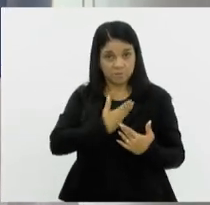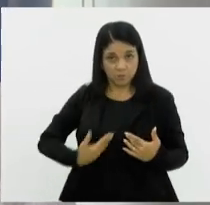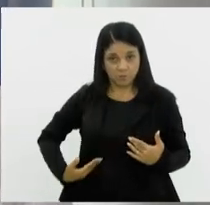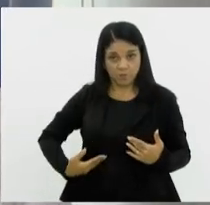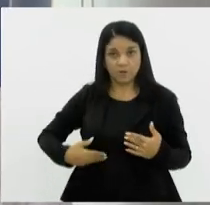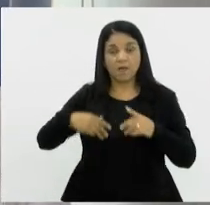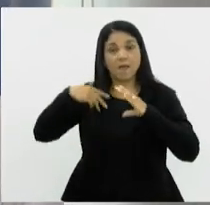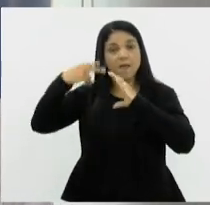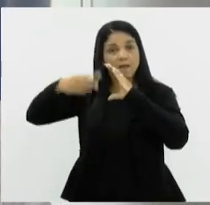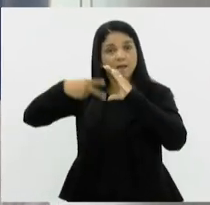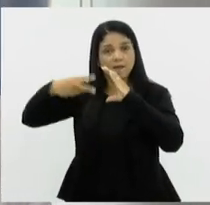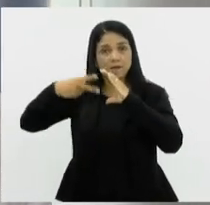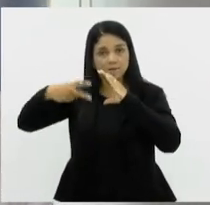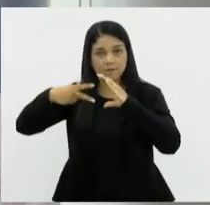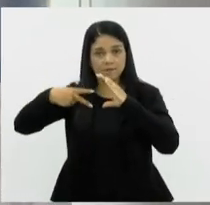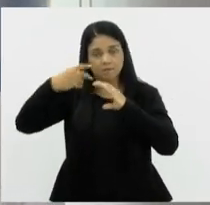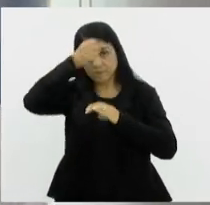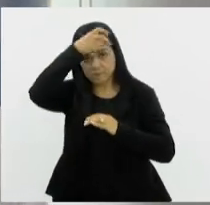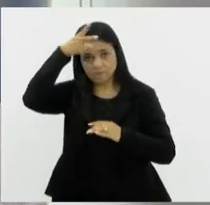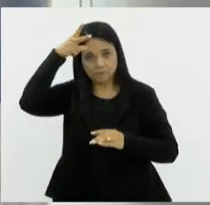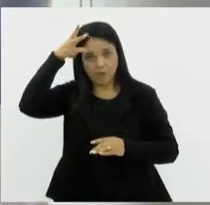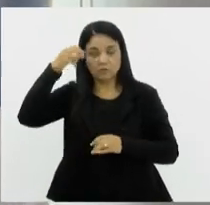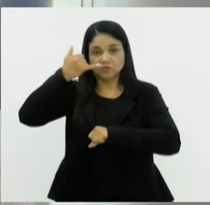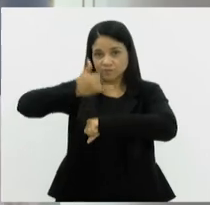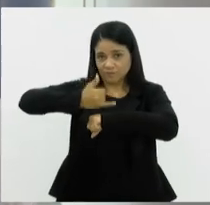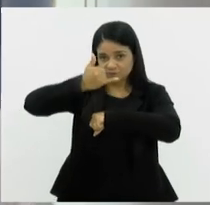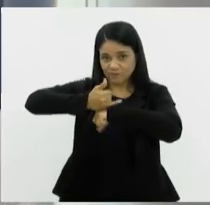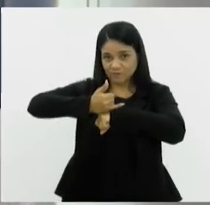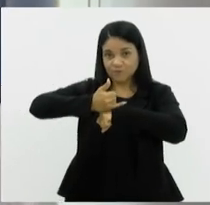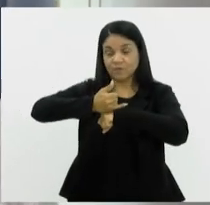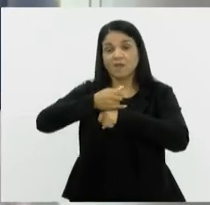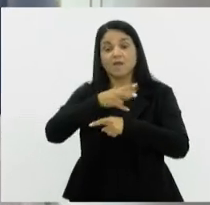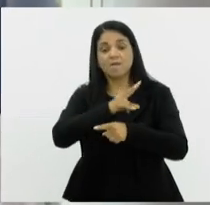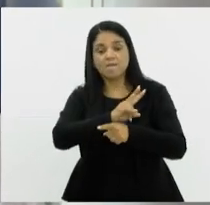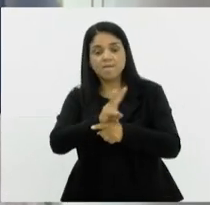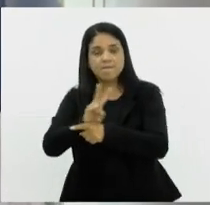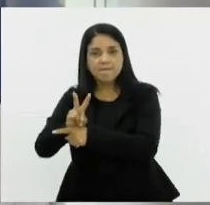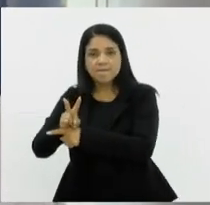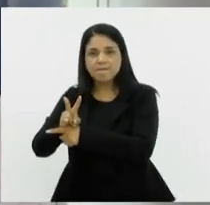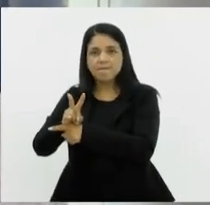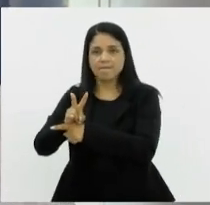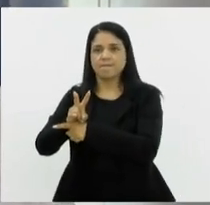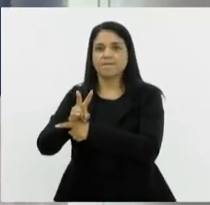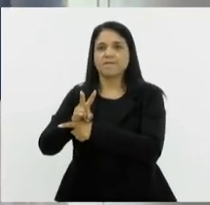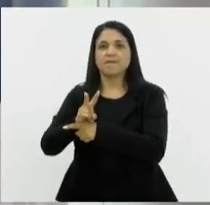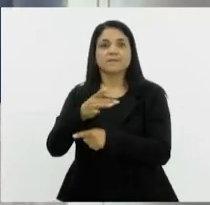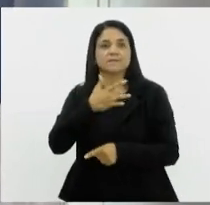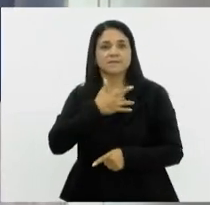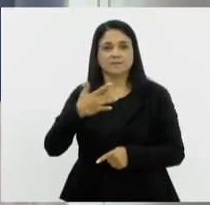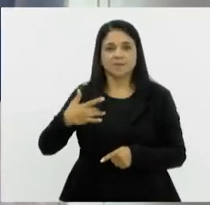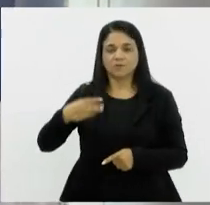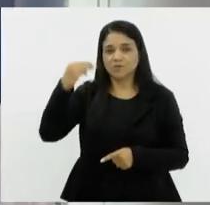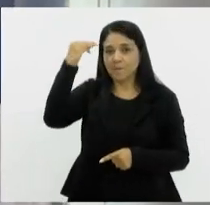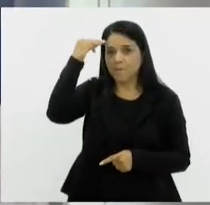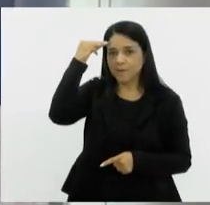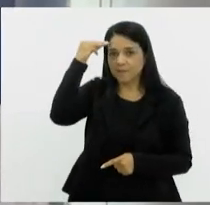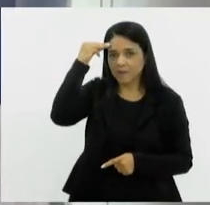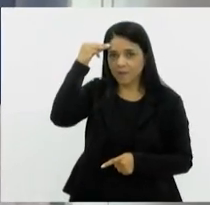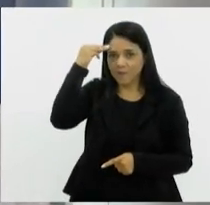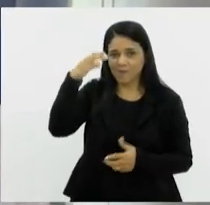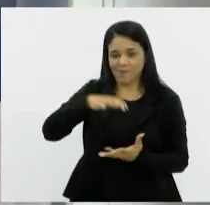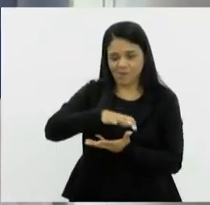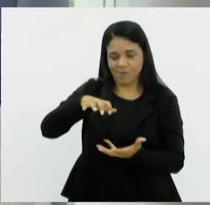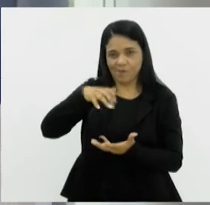Municipal de Volta Redonda com o tema A Prevenção e Promoção da Saúde Mental da Pessoa Idosa.